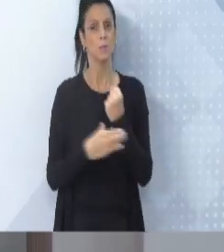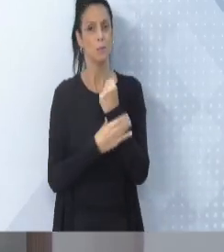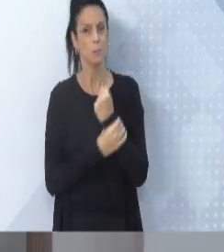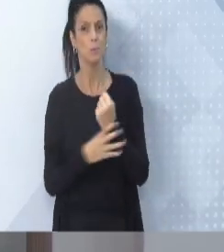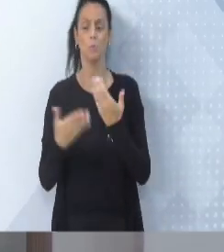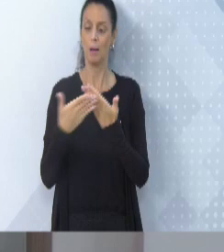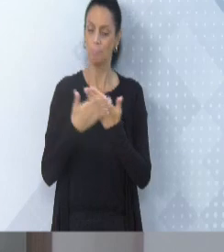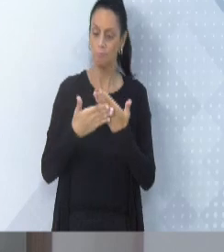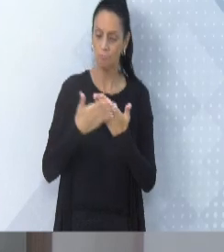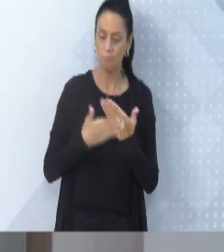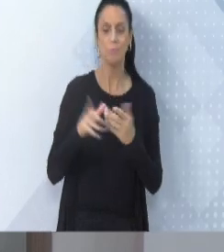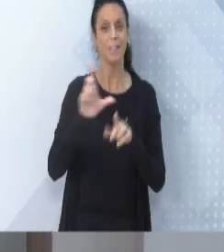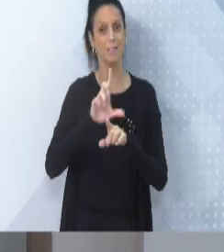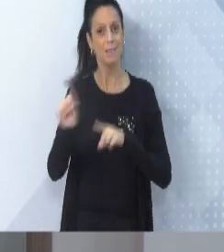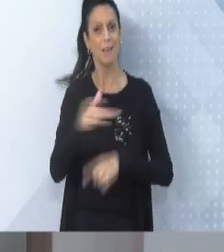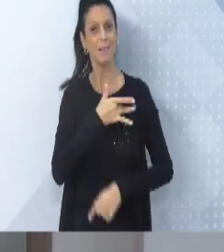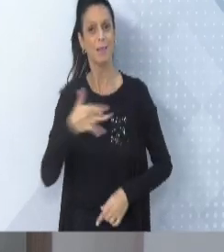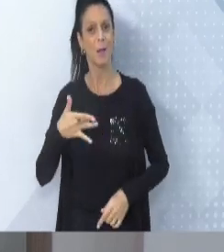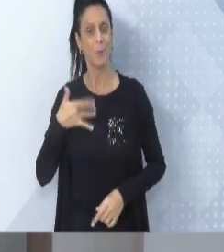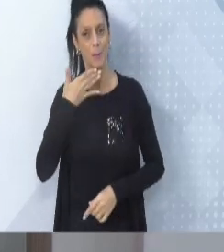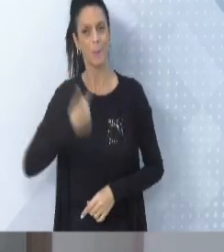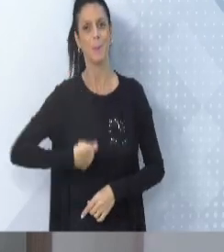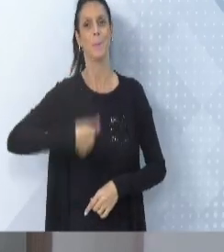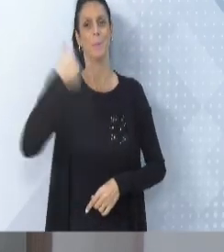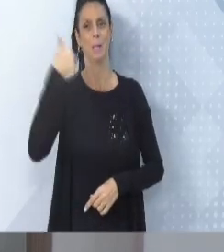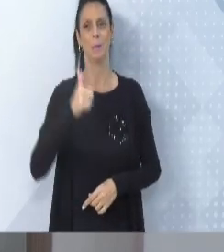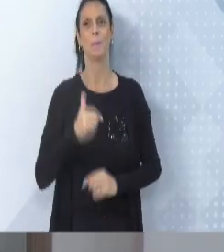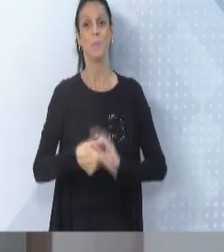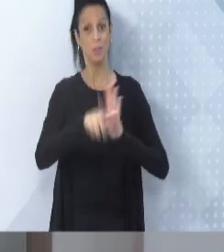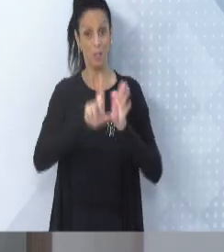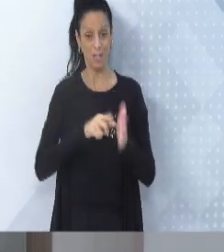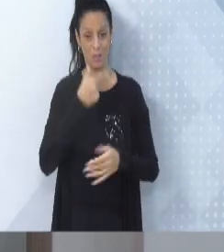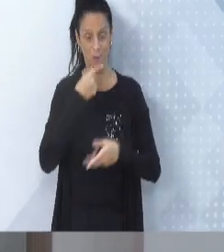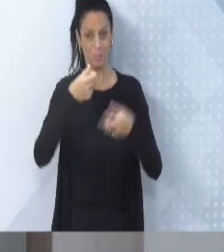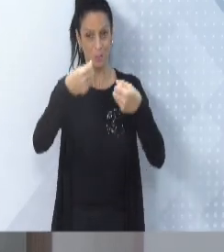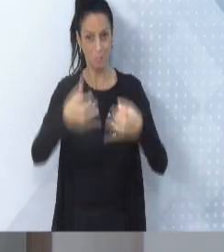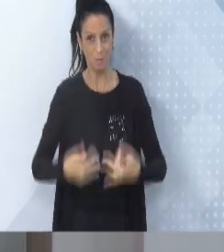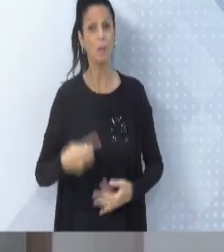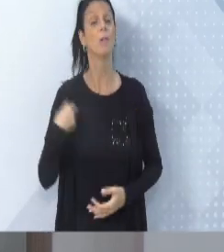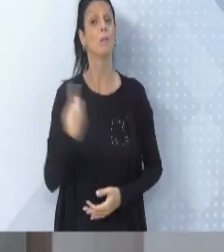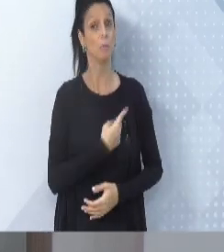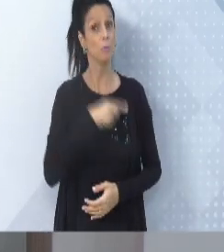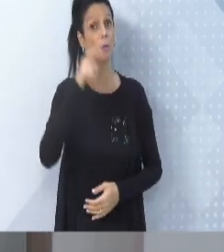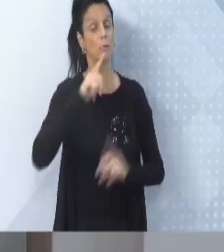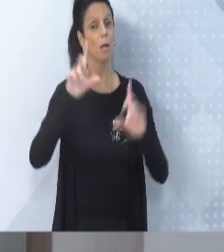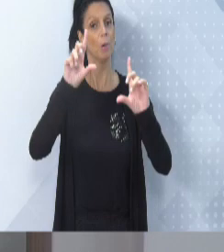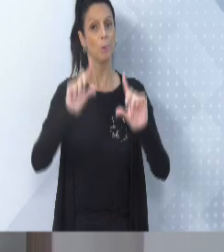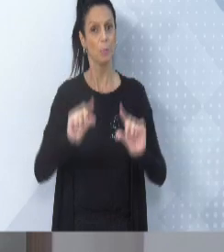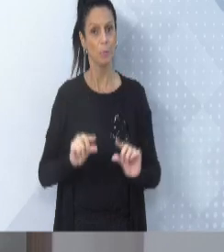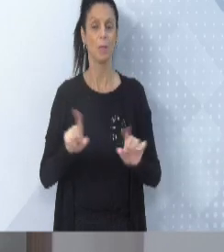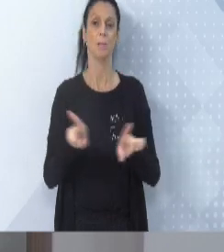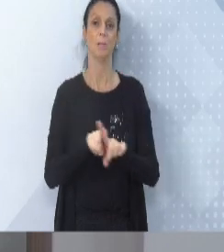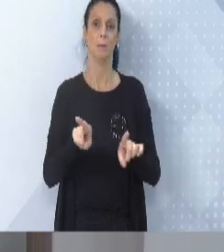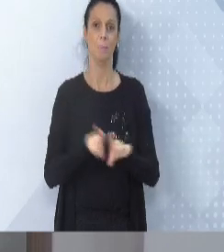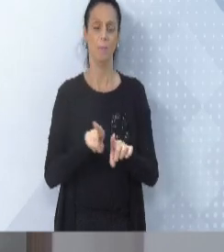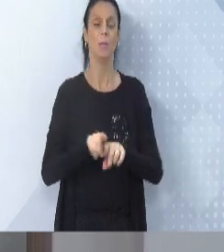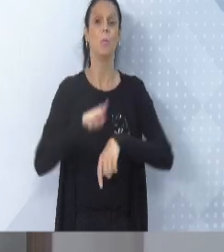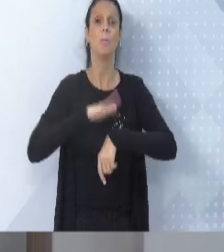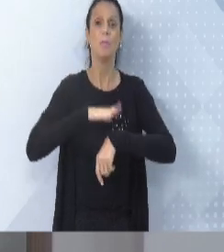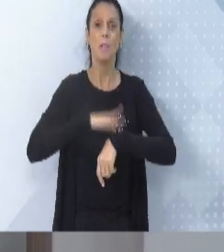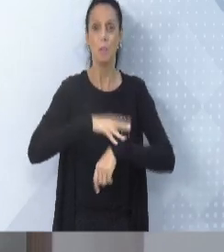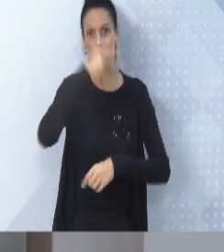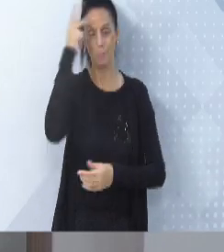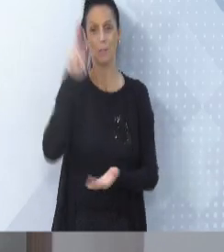vai sair ali muito bem. E como o Rafael colocou, a gente conseguiu reduzir a permanência do paciente através